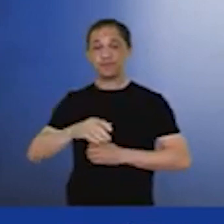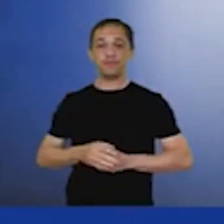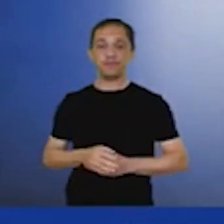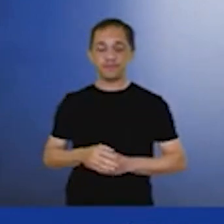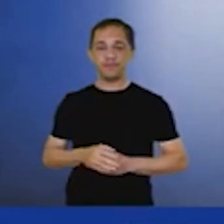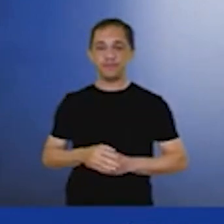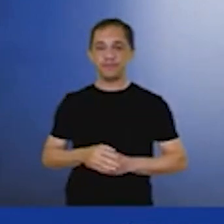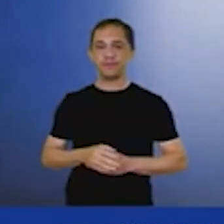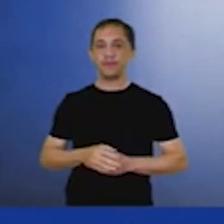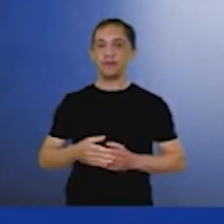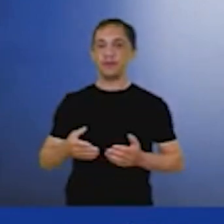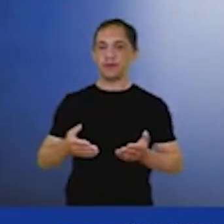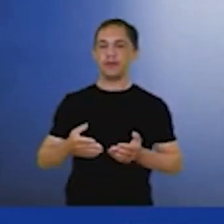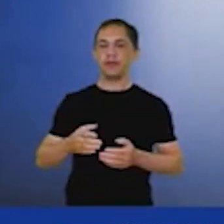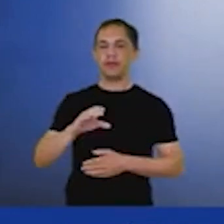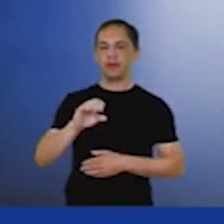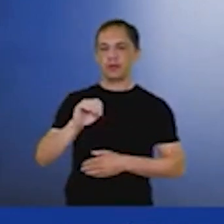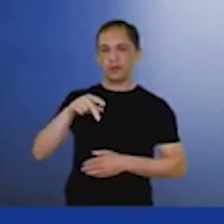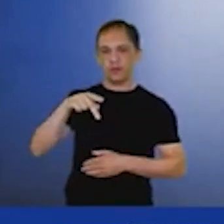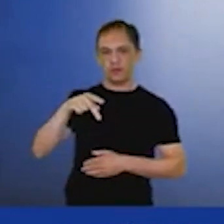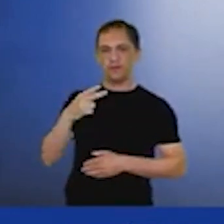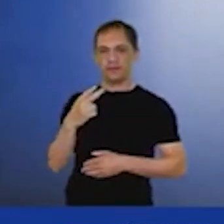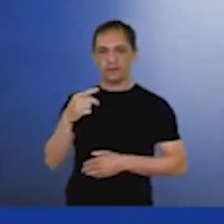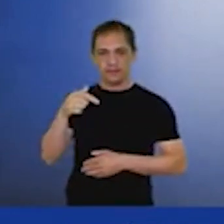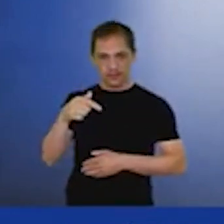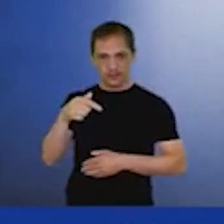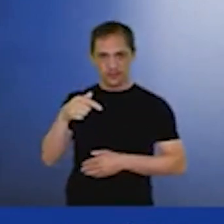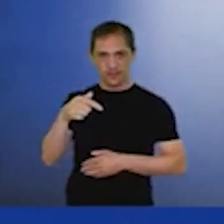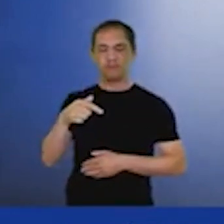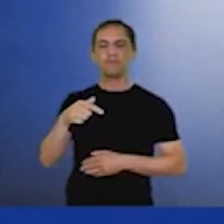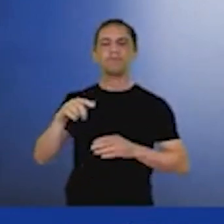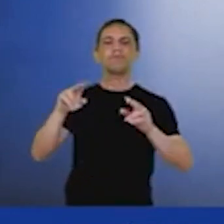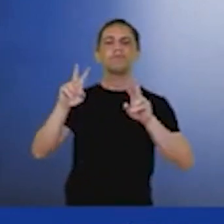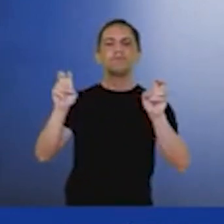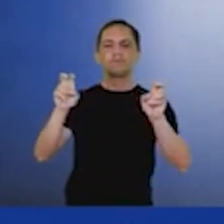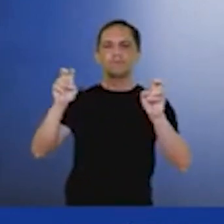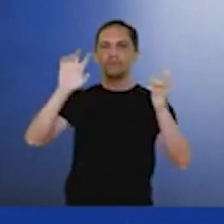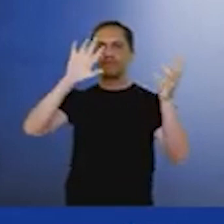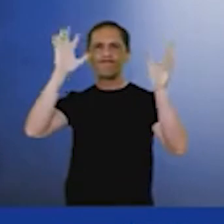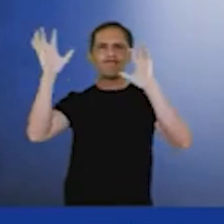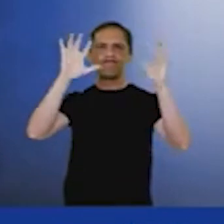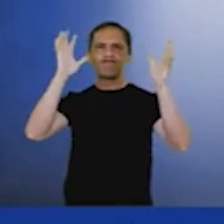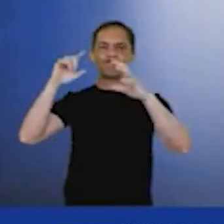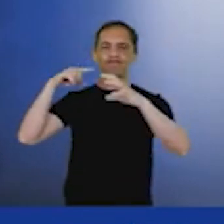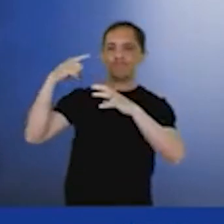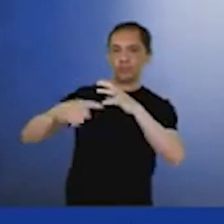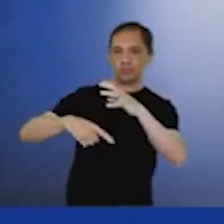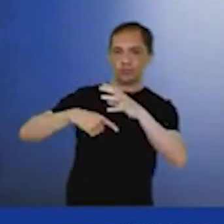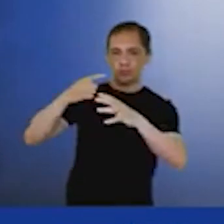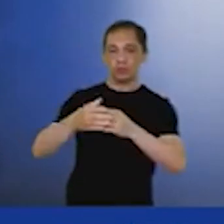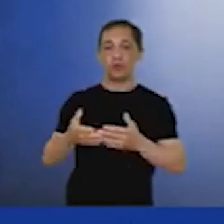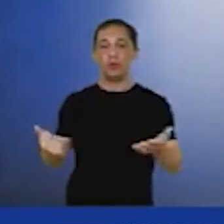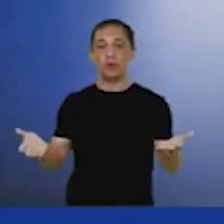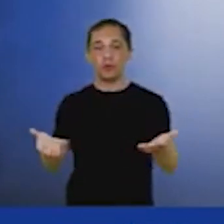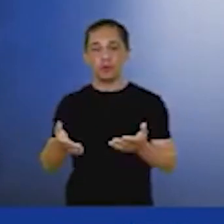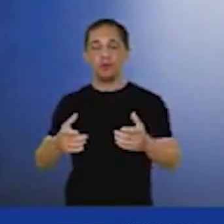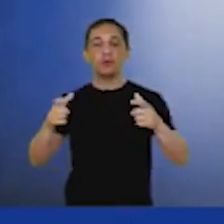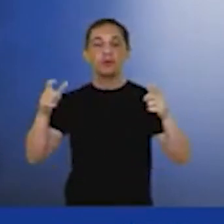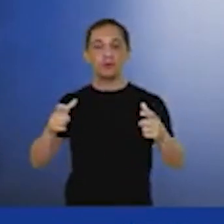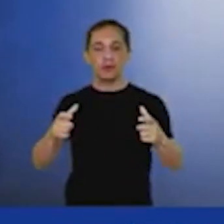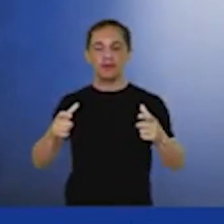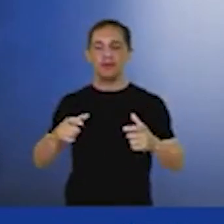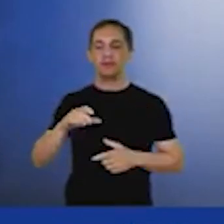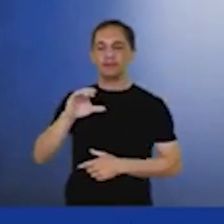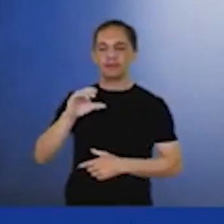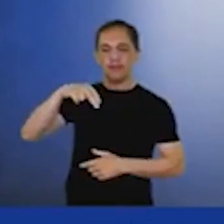27ª Conferência das Nações Unidas sobre Mudanças Climáticas. Falamos agora do estúdio da CNI em